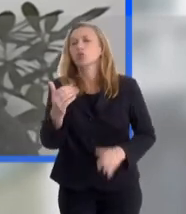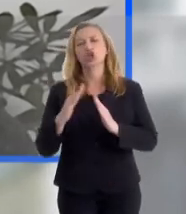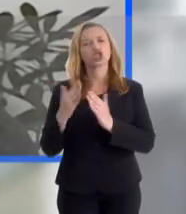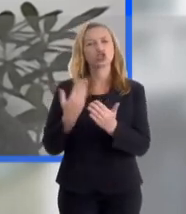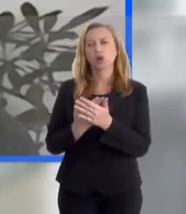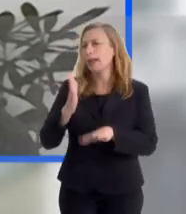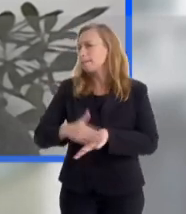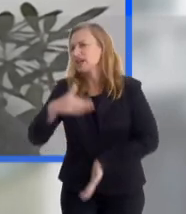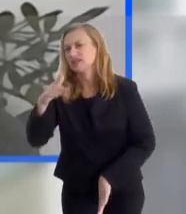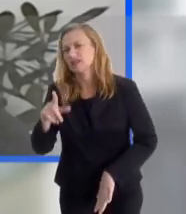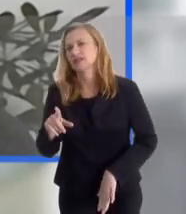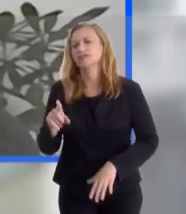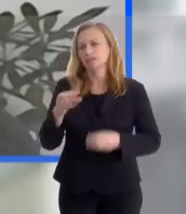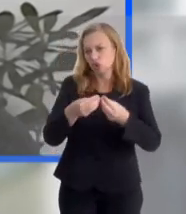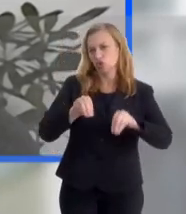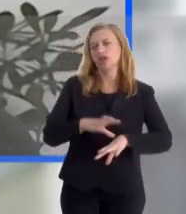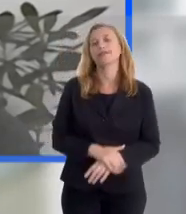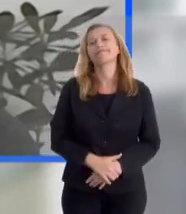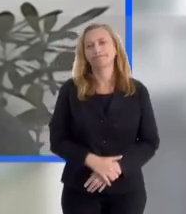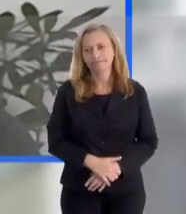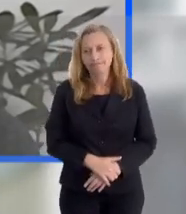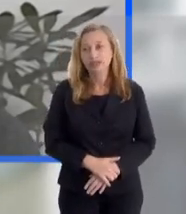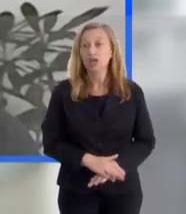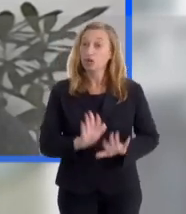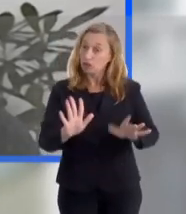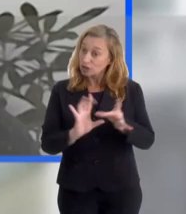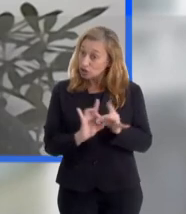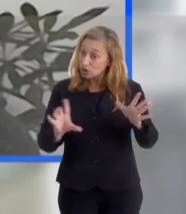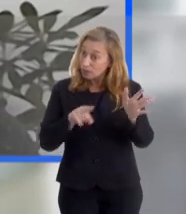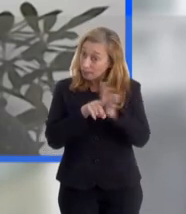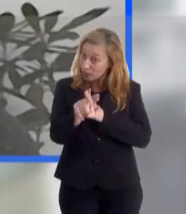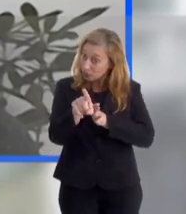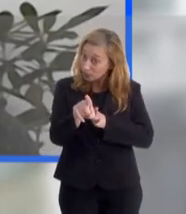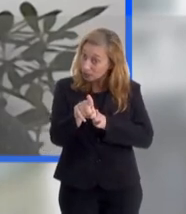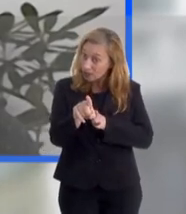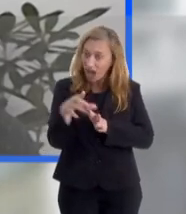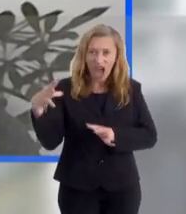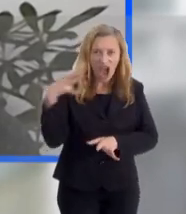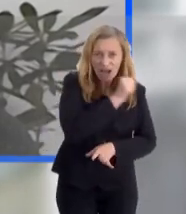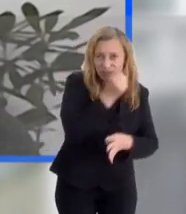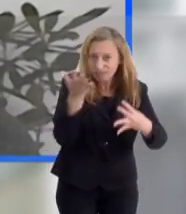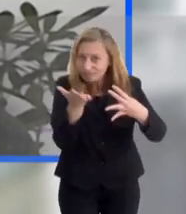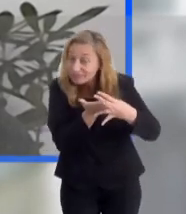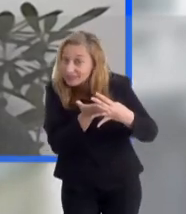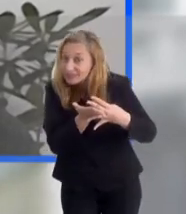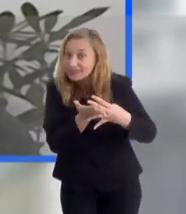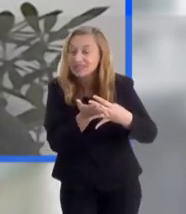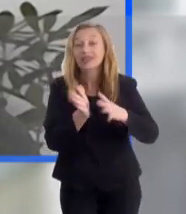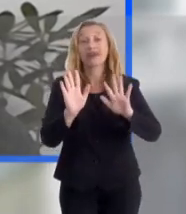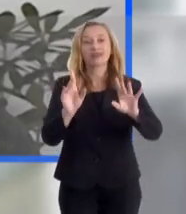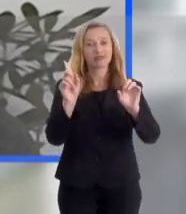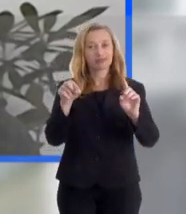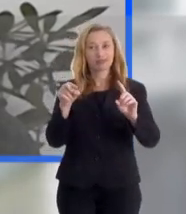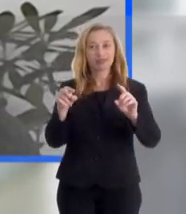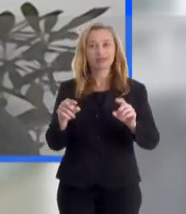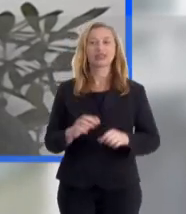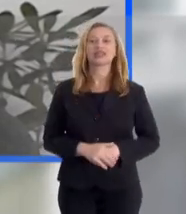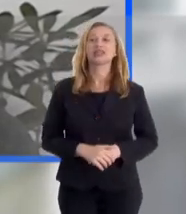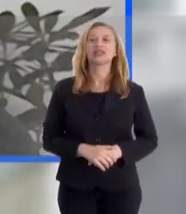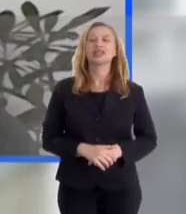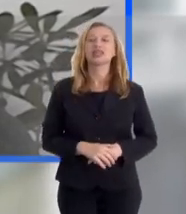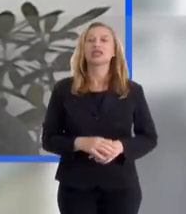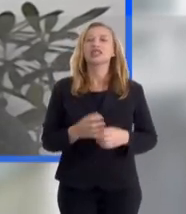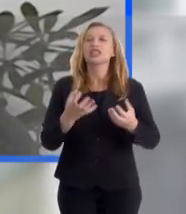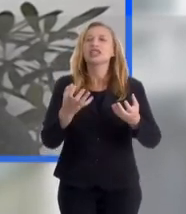né? As escolas, poucas escolas são mais afetadas. Olha, eu vou deixar uma pergunta no ar, que a gente vai para um rápido intervalo,